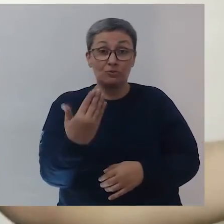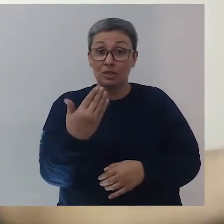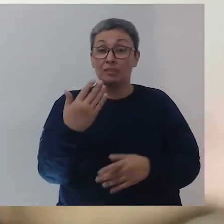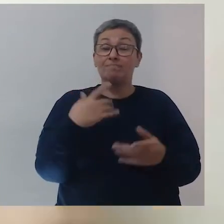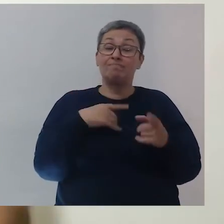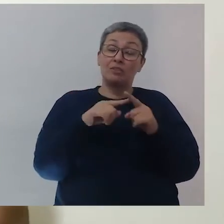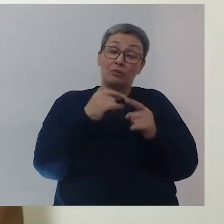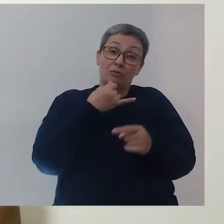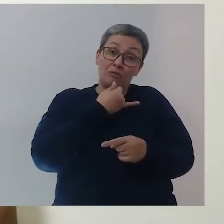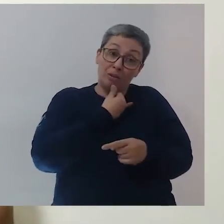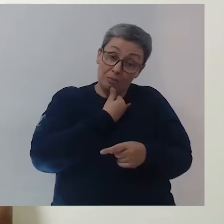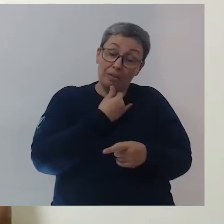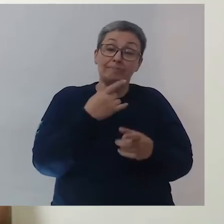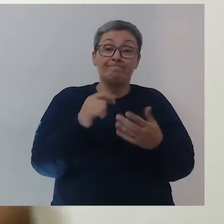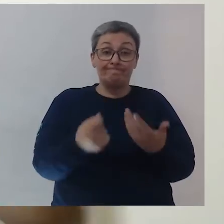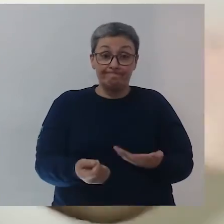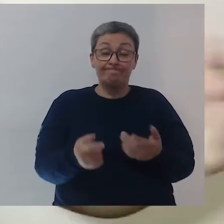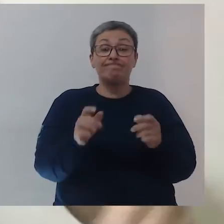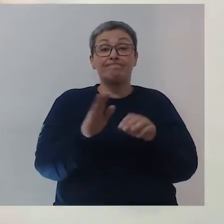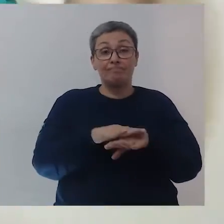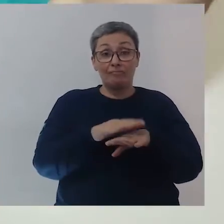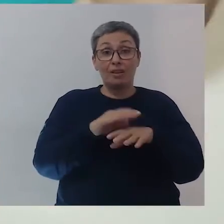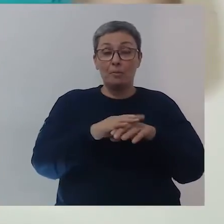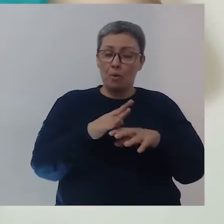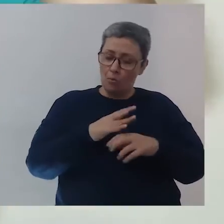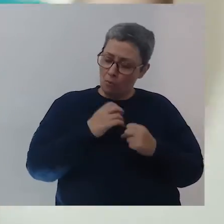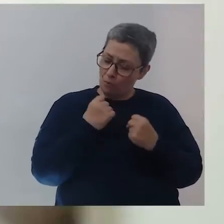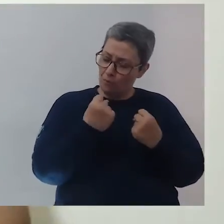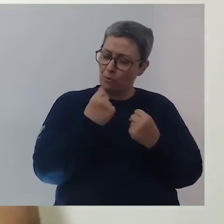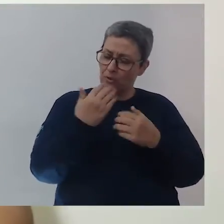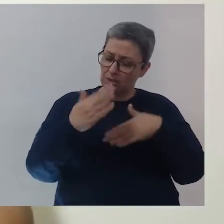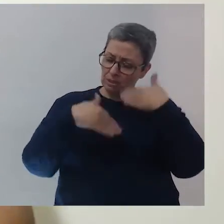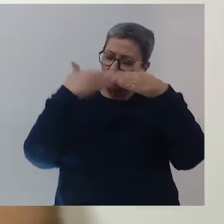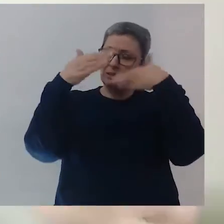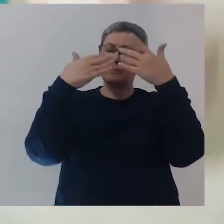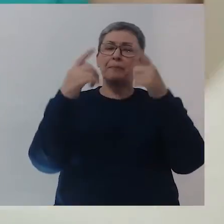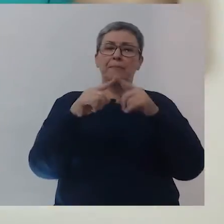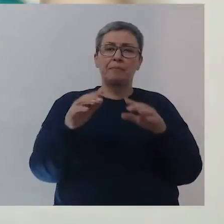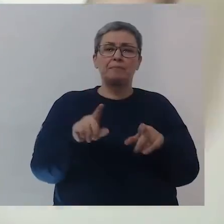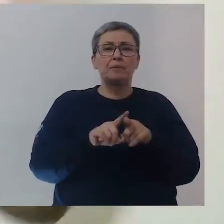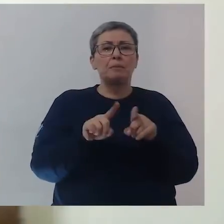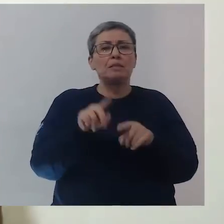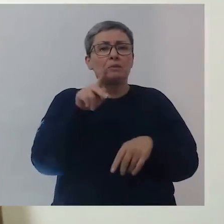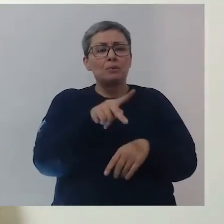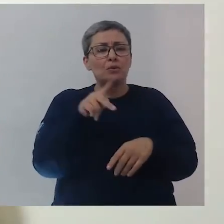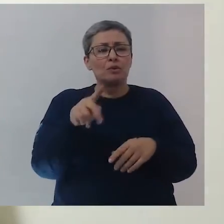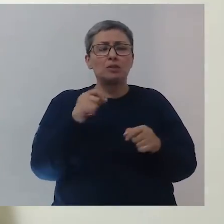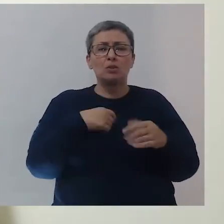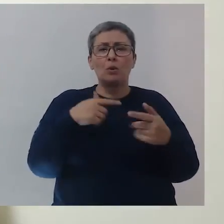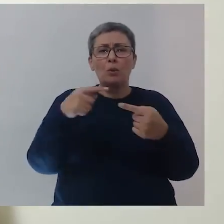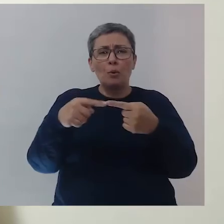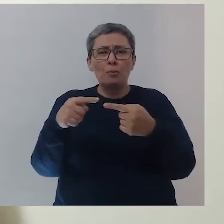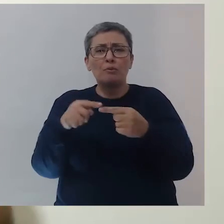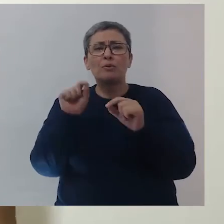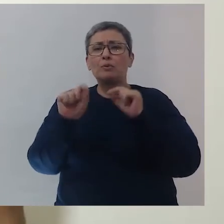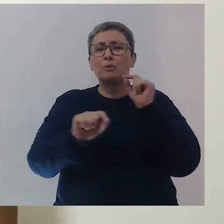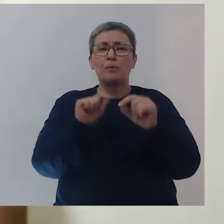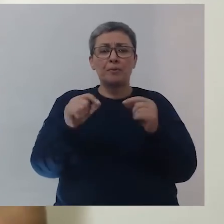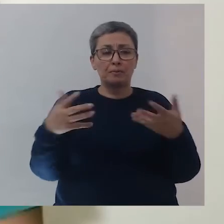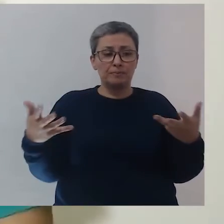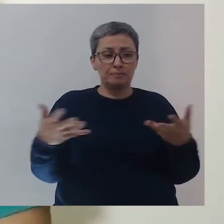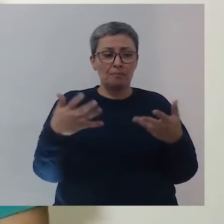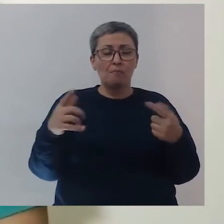parte. Infelizmente, teve que ser assim. Me deu forças para evoluir, para crescer. Mas, professor, que tantos objetivos são esses?